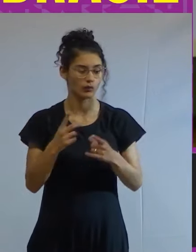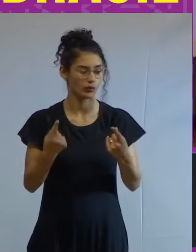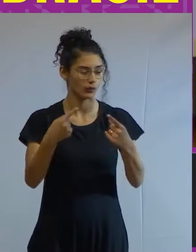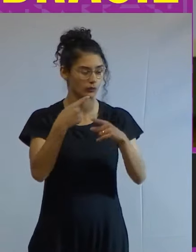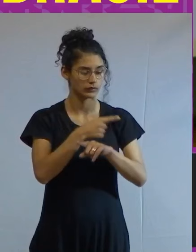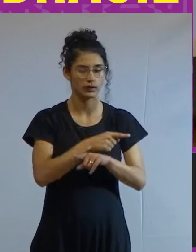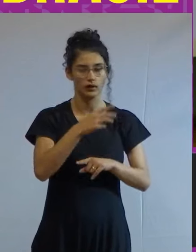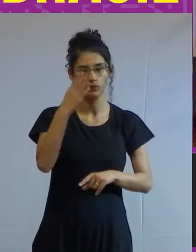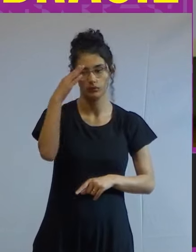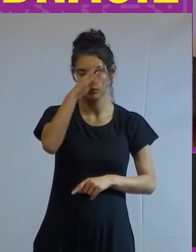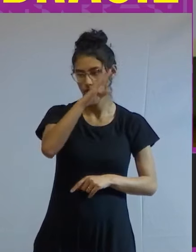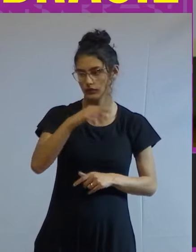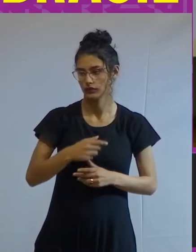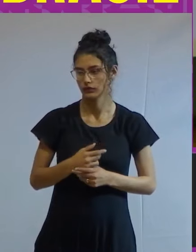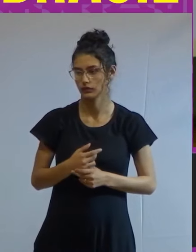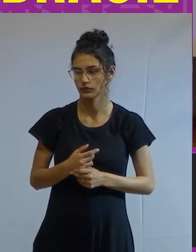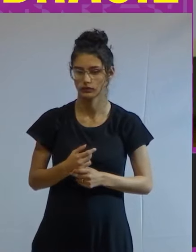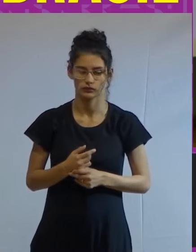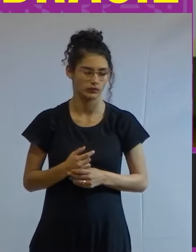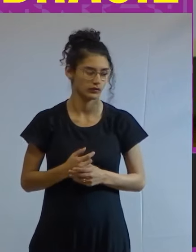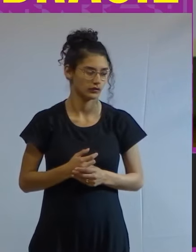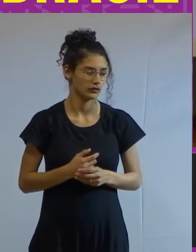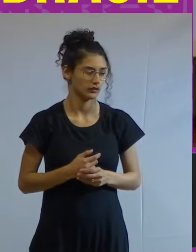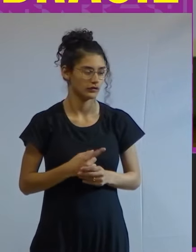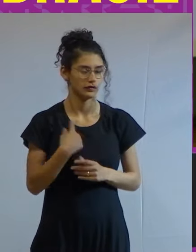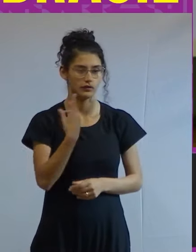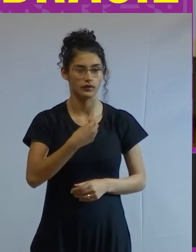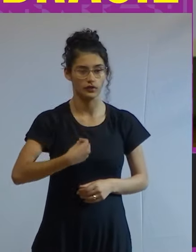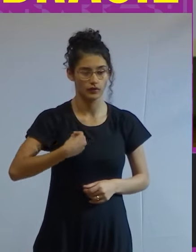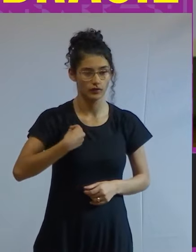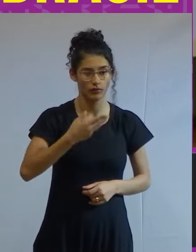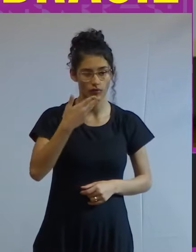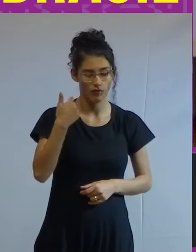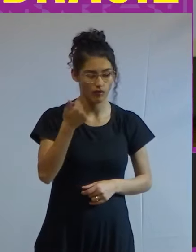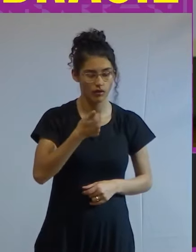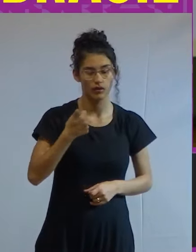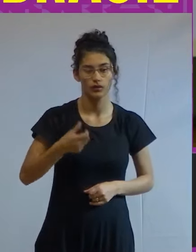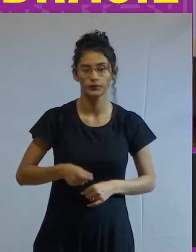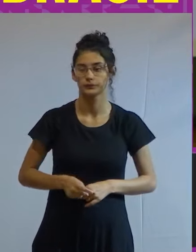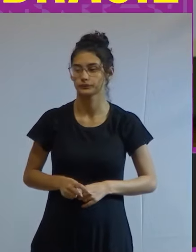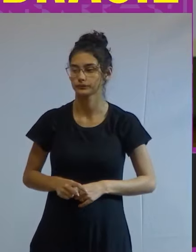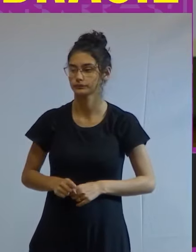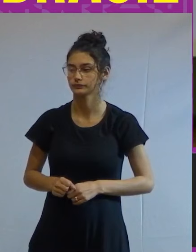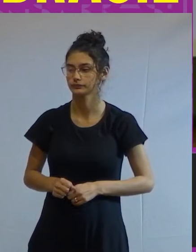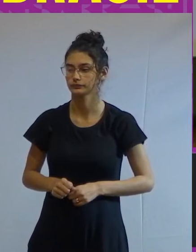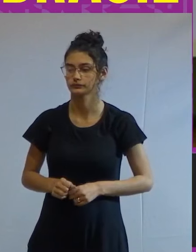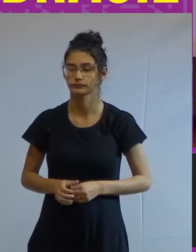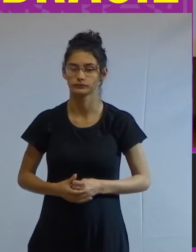Bolsonaro por isso que a gente sobreviveu está certo? então